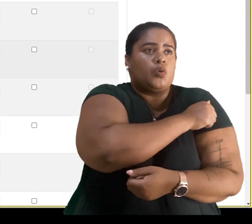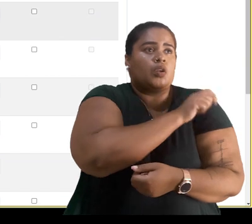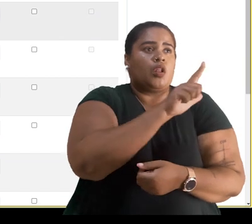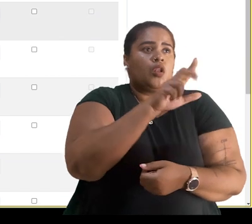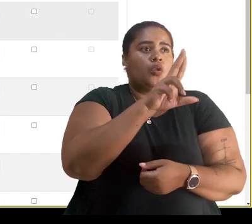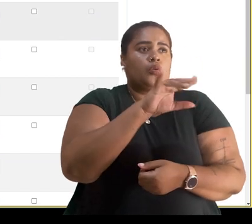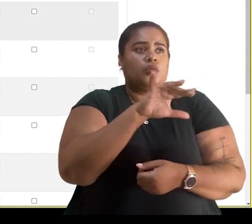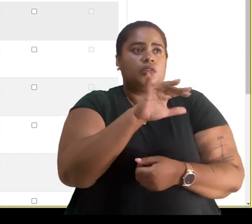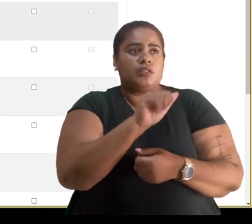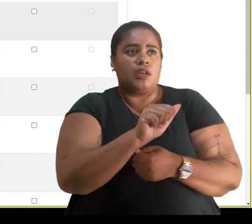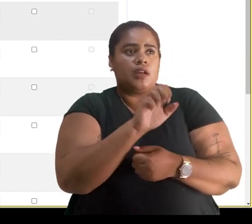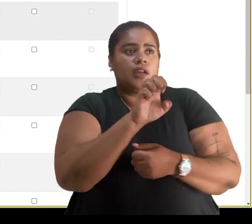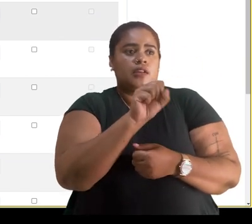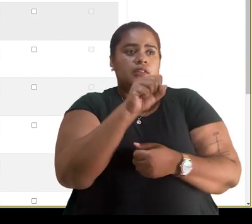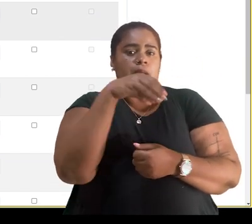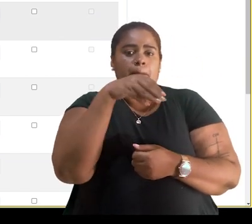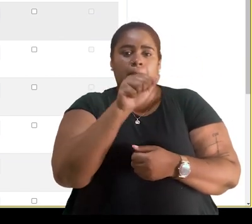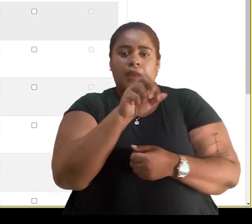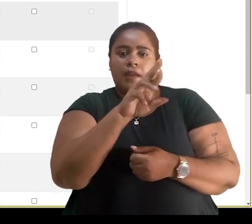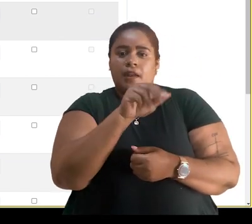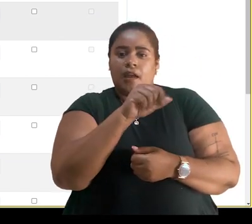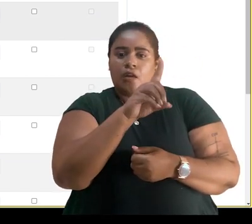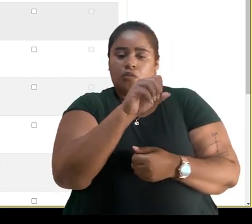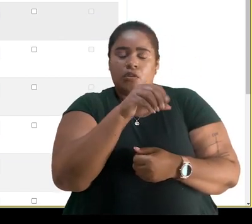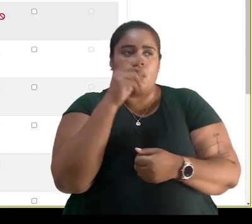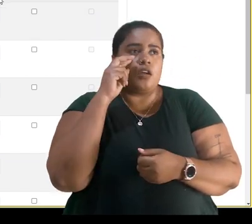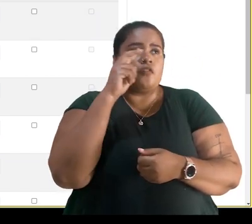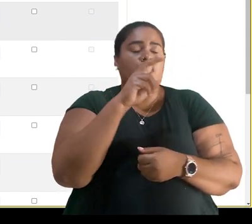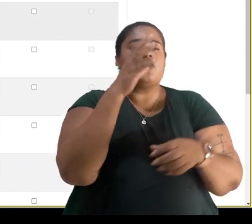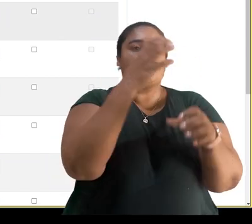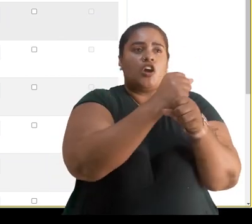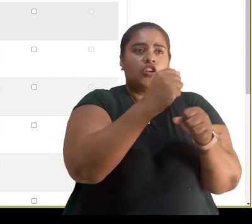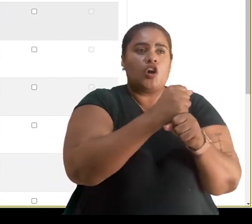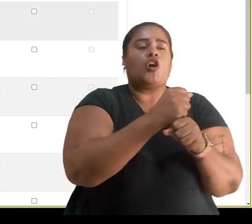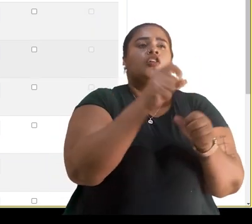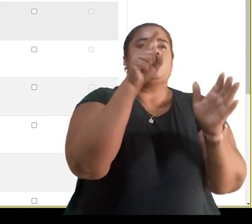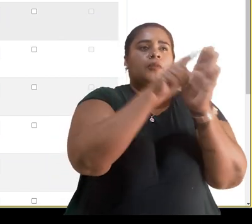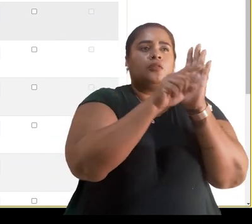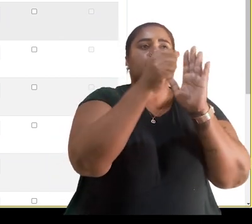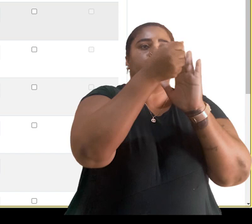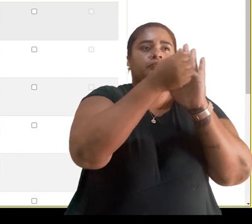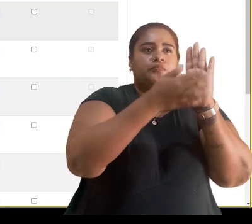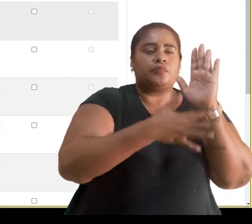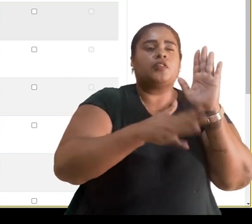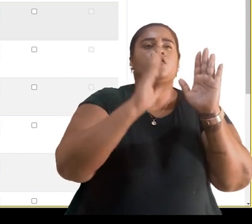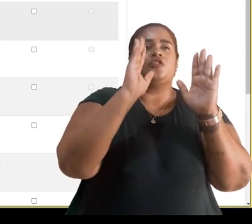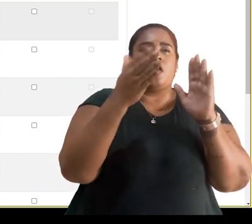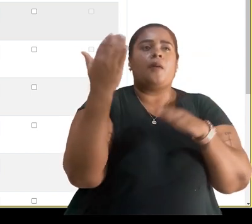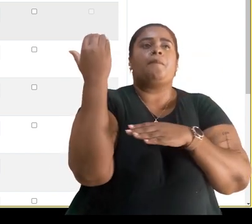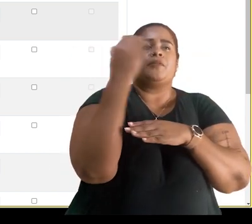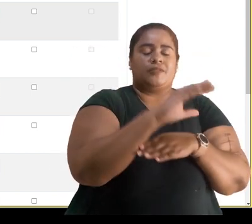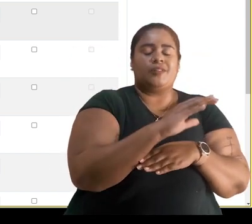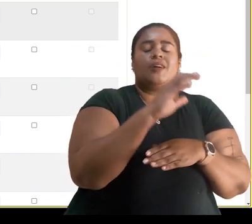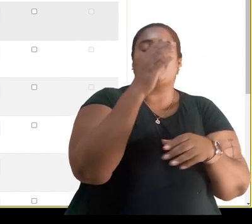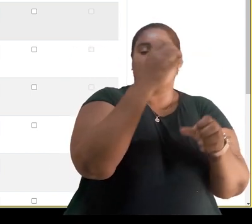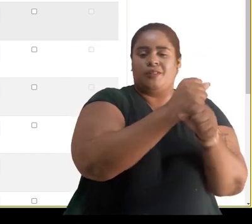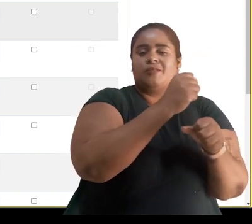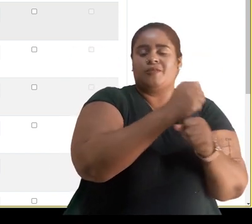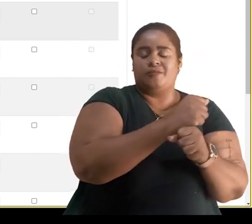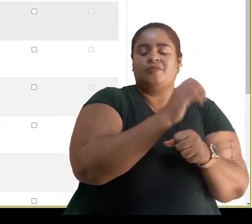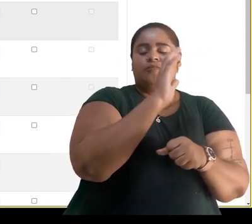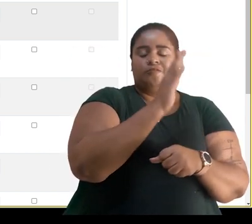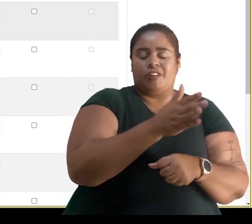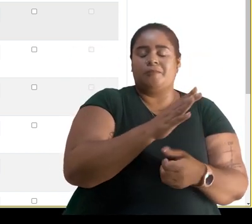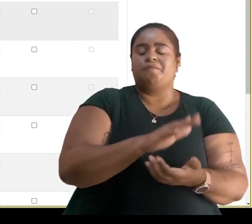conferir a nota do questionário com questão dissertativa e está aqui. Pronto. A nota da aluna foi